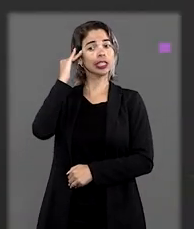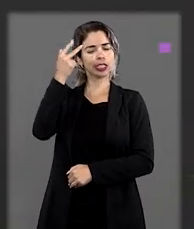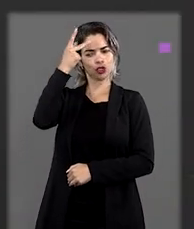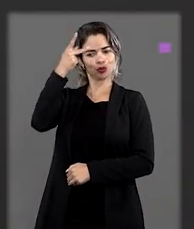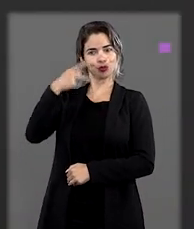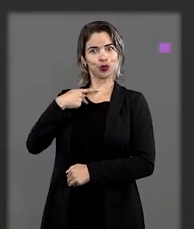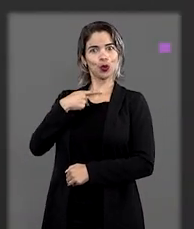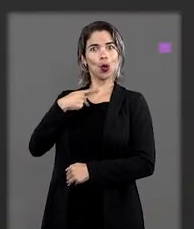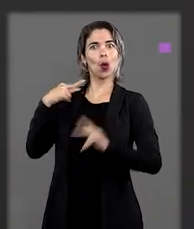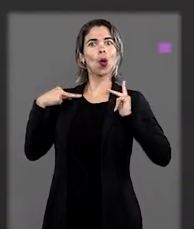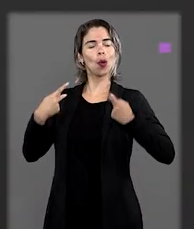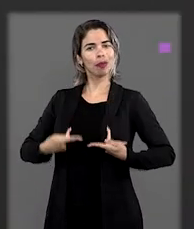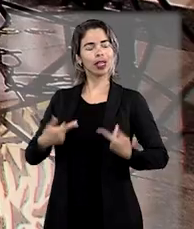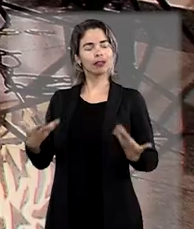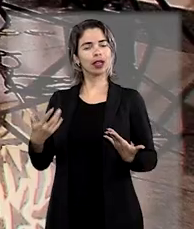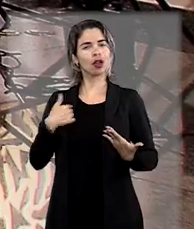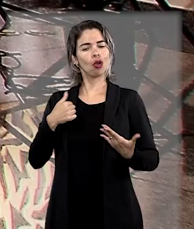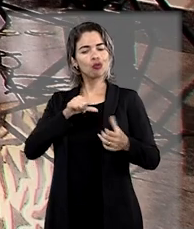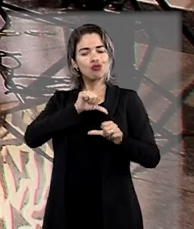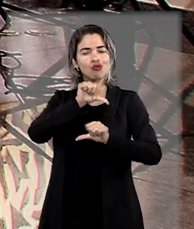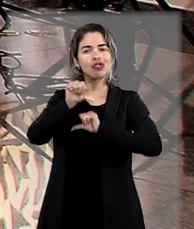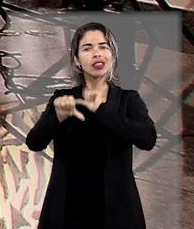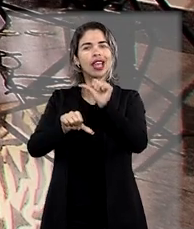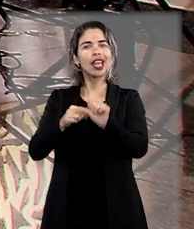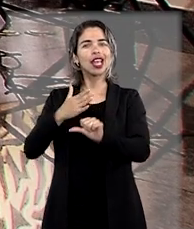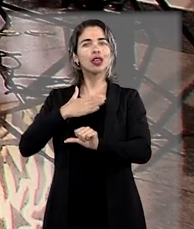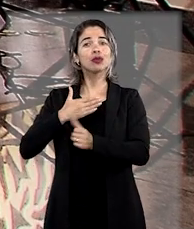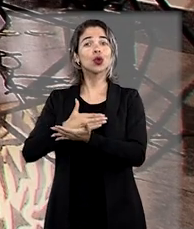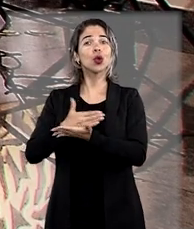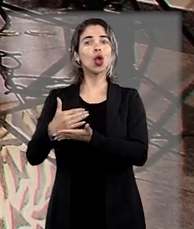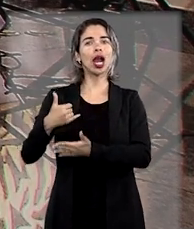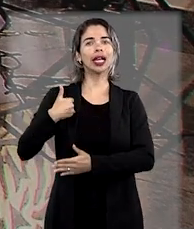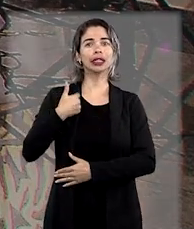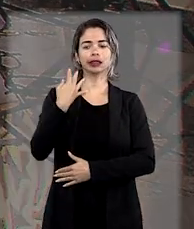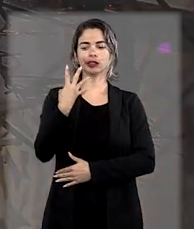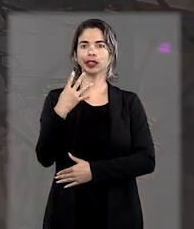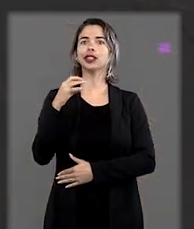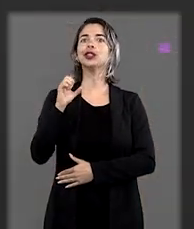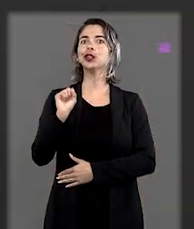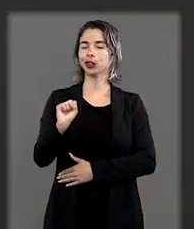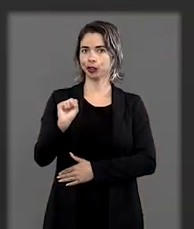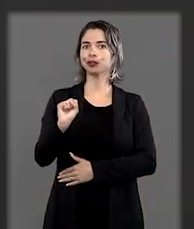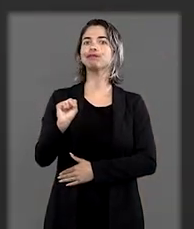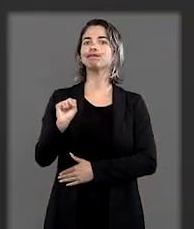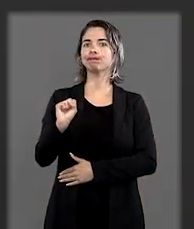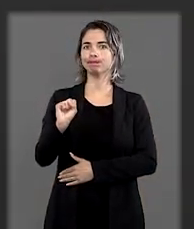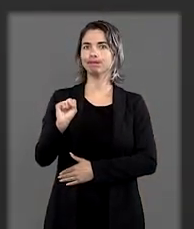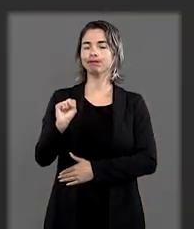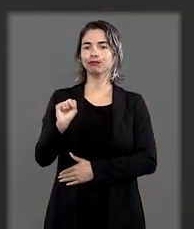desde que eu me entendo por gente, na verdade. Eu fiz a transição, eu comecei a transição aos 48 anos.